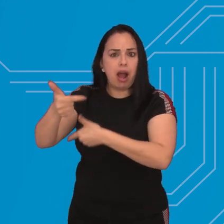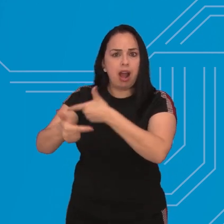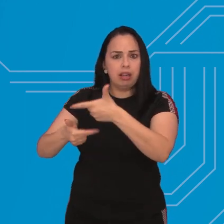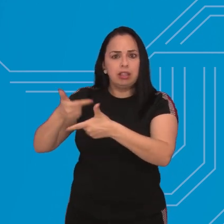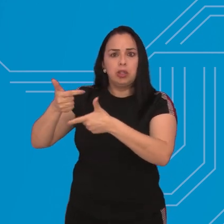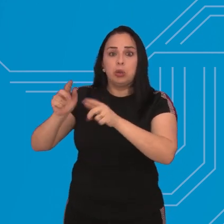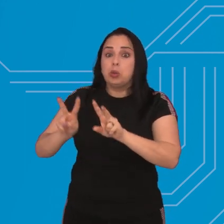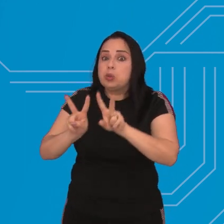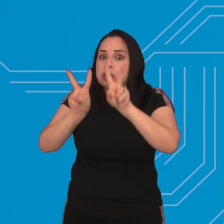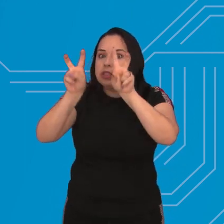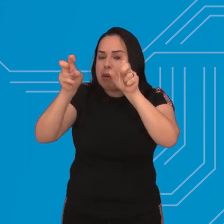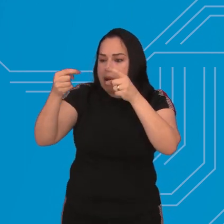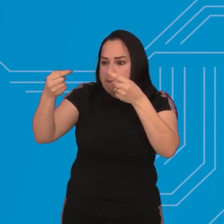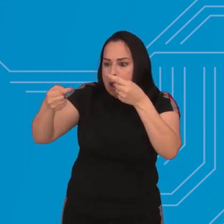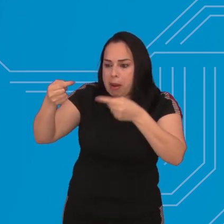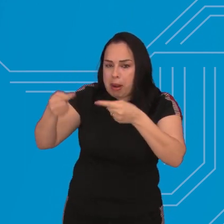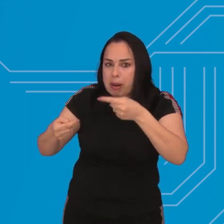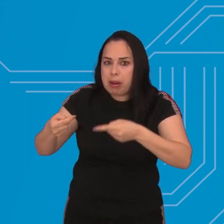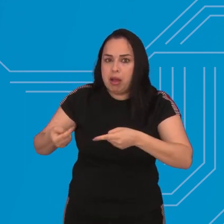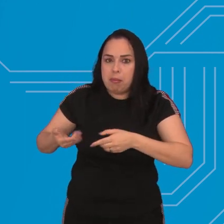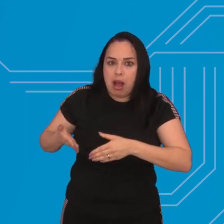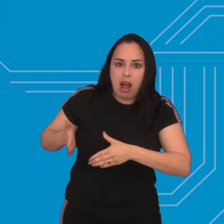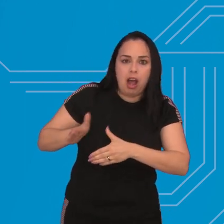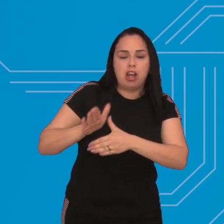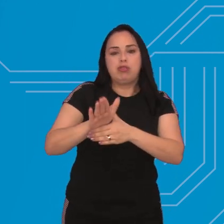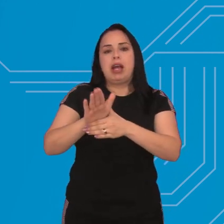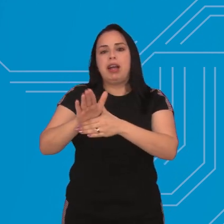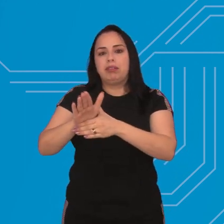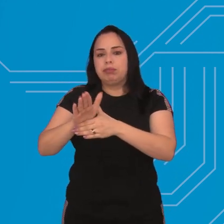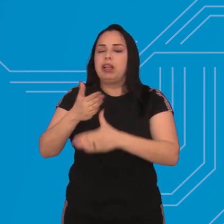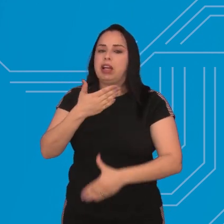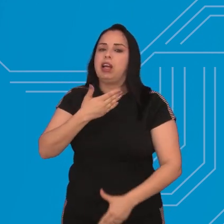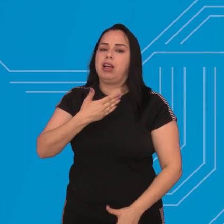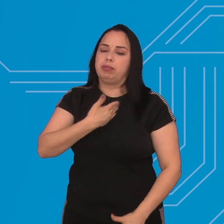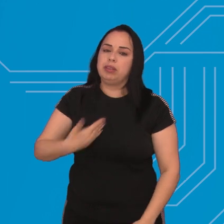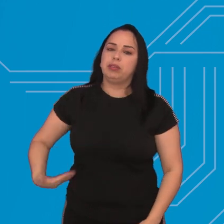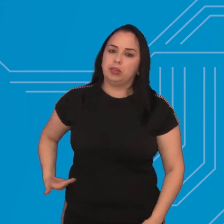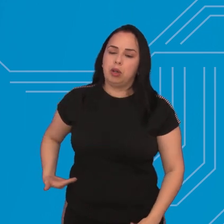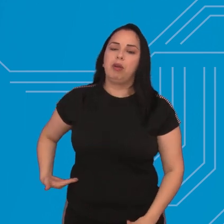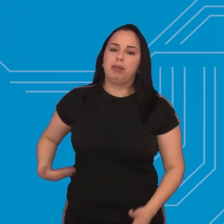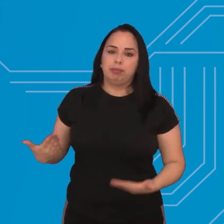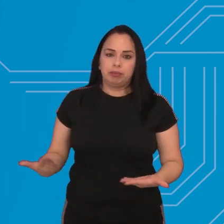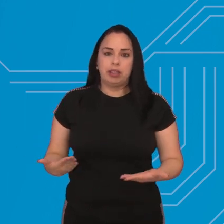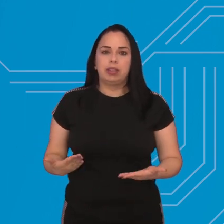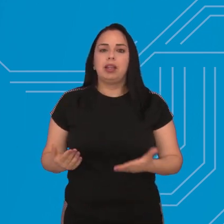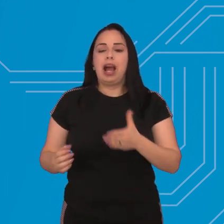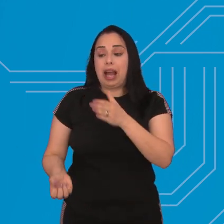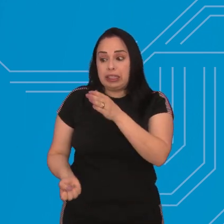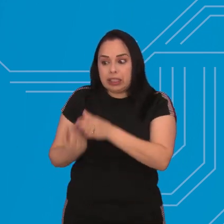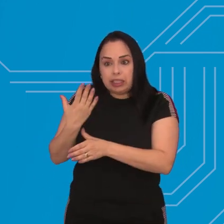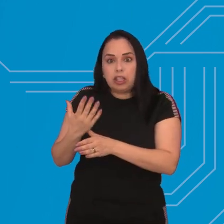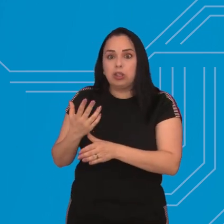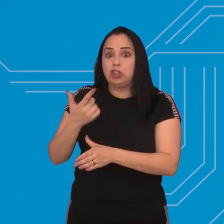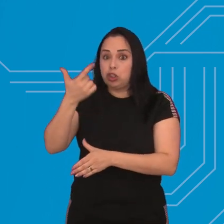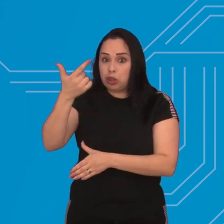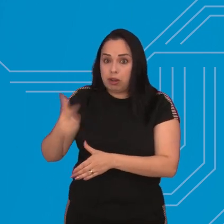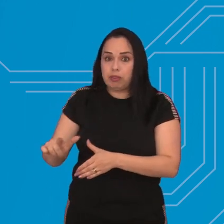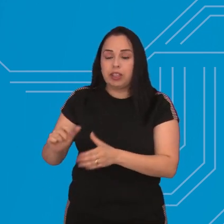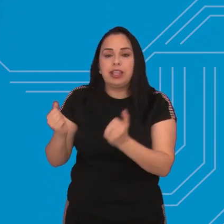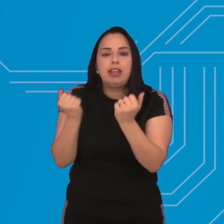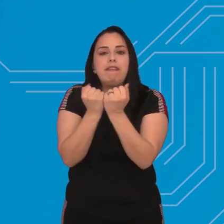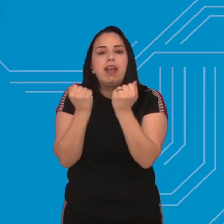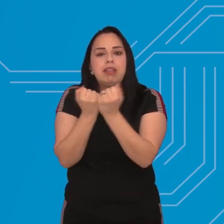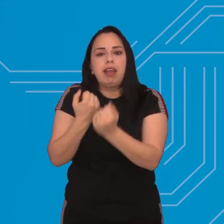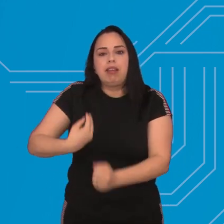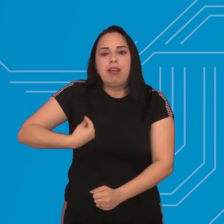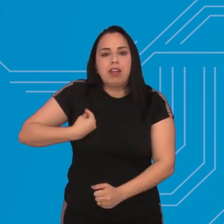debatem temas pré-definidos com o intuito de promover políticas públicas e o Legislativo instituiu mais uma esta em